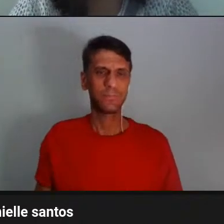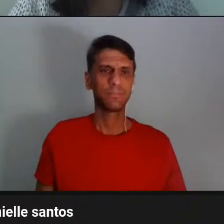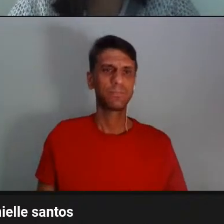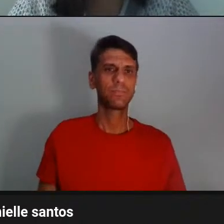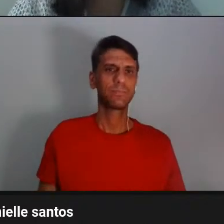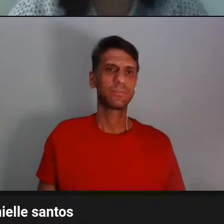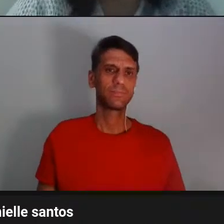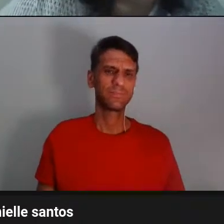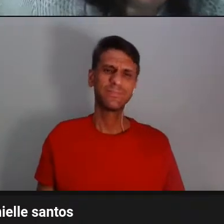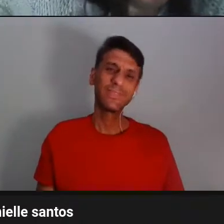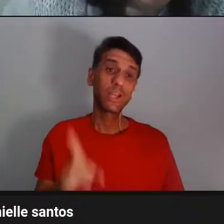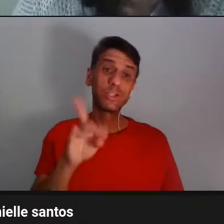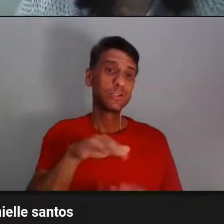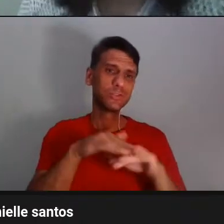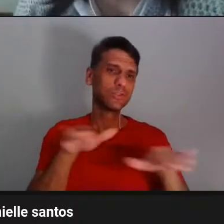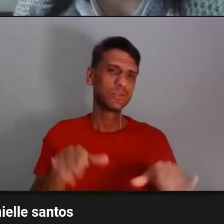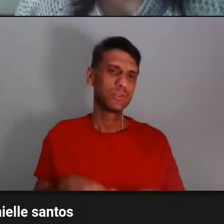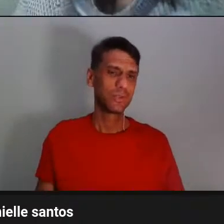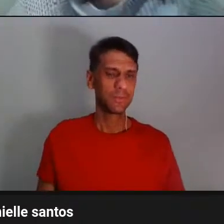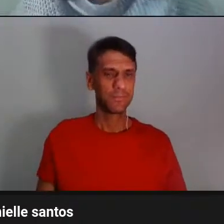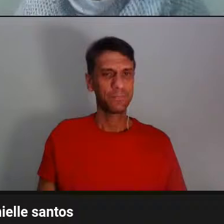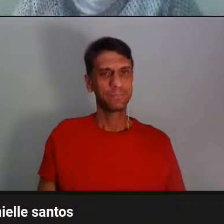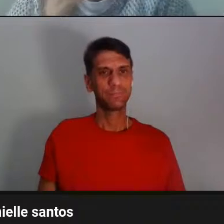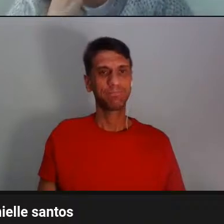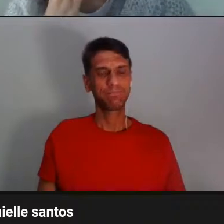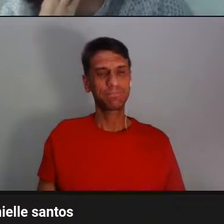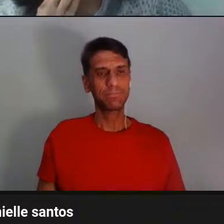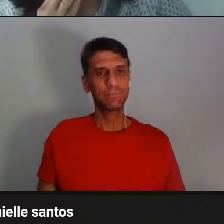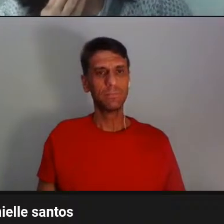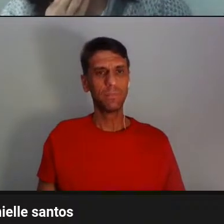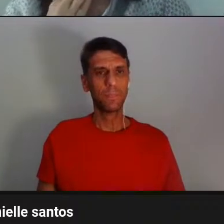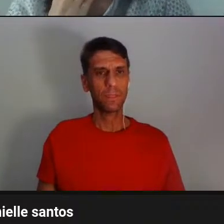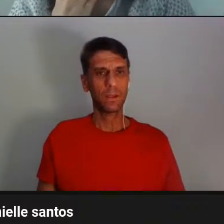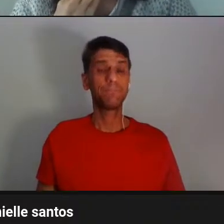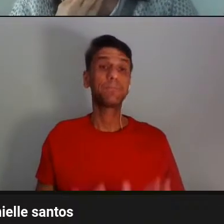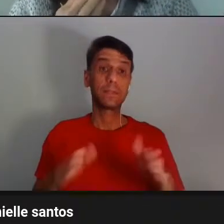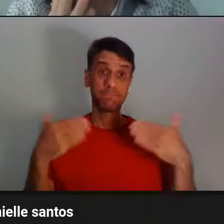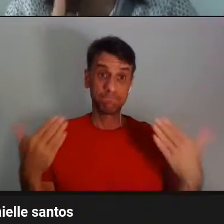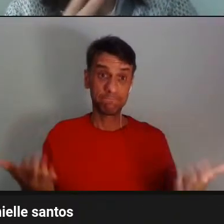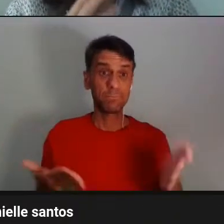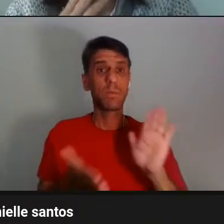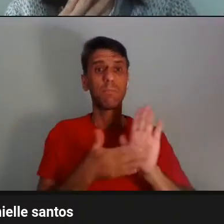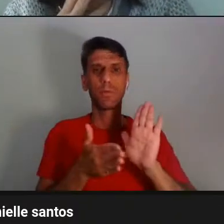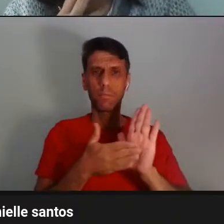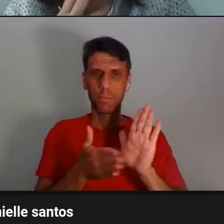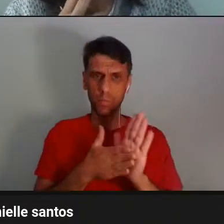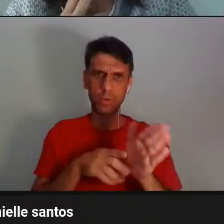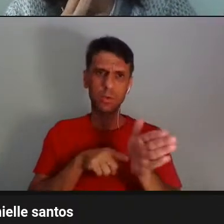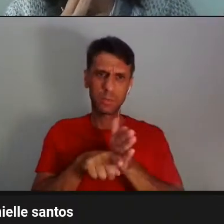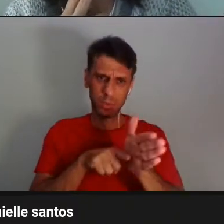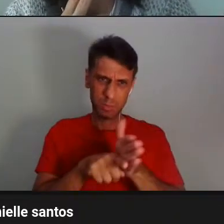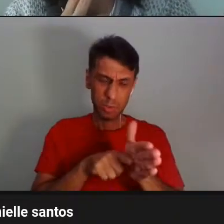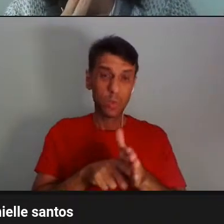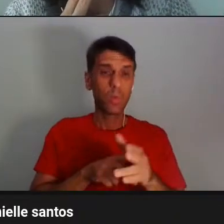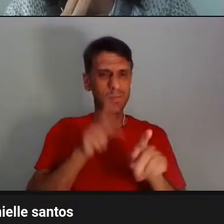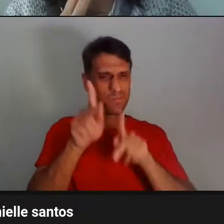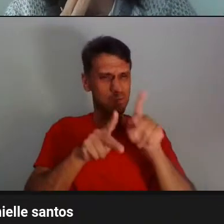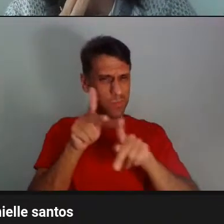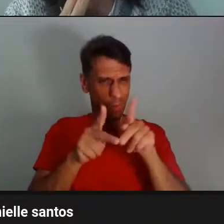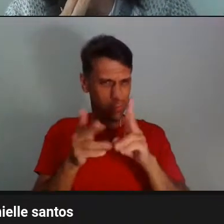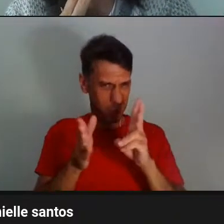Só isso. Então, a minha proposta de pesquisa com povos indígenas